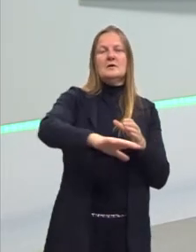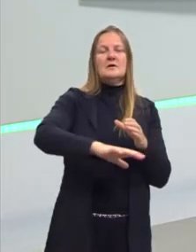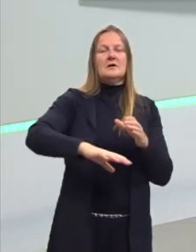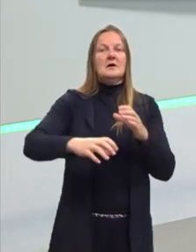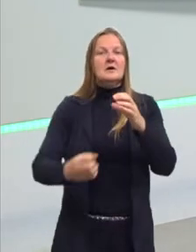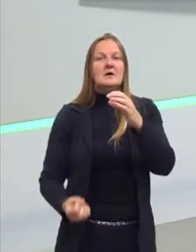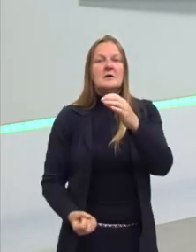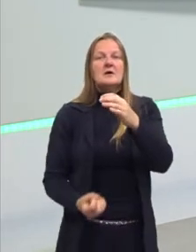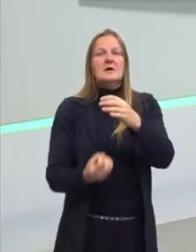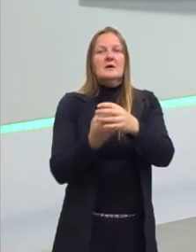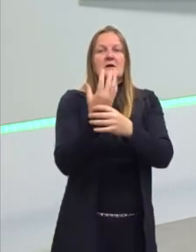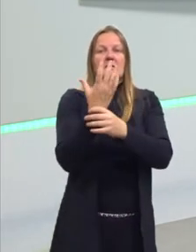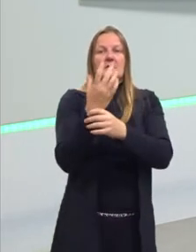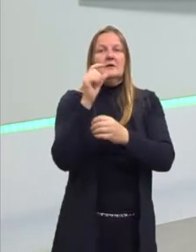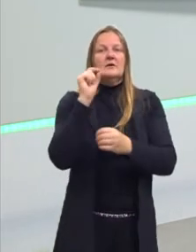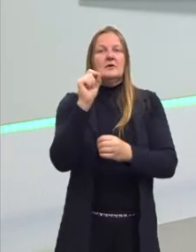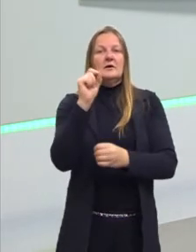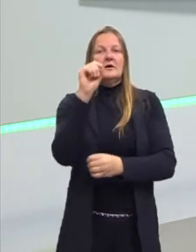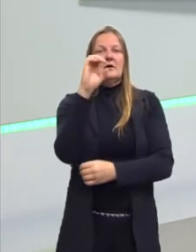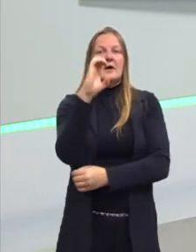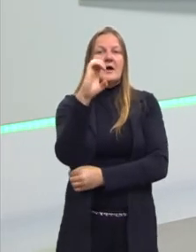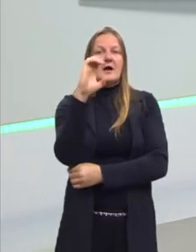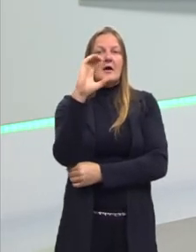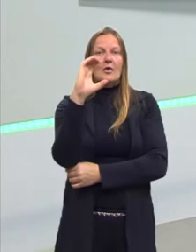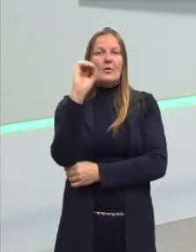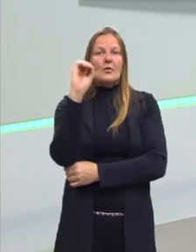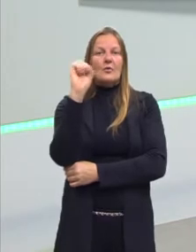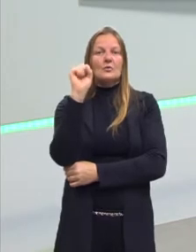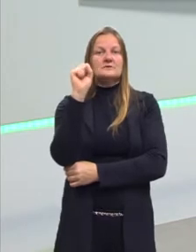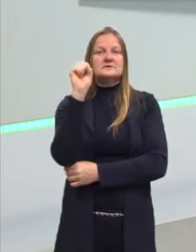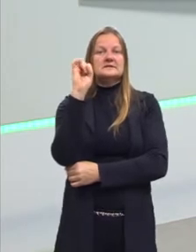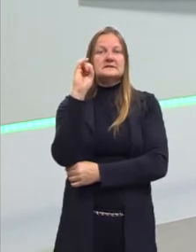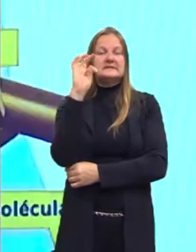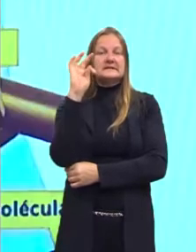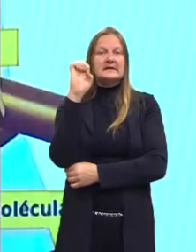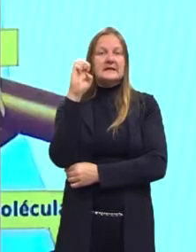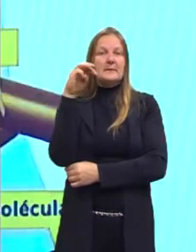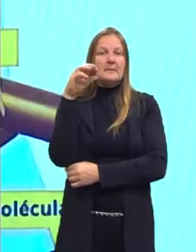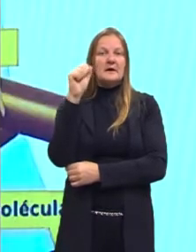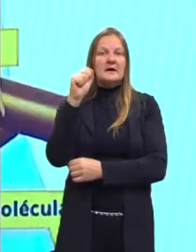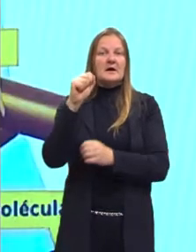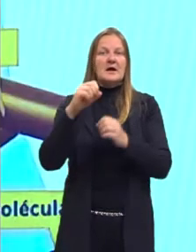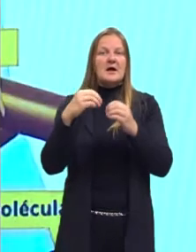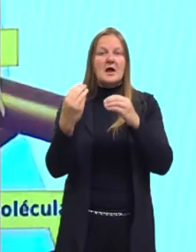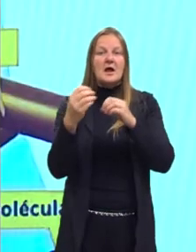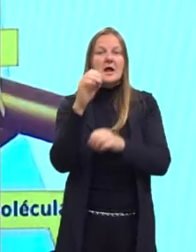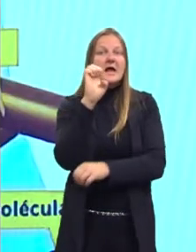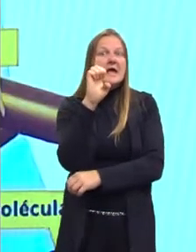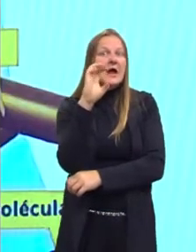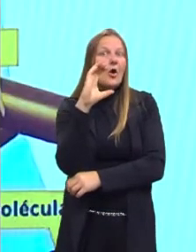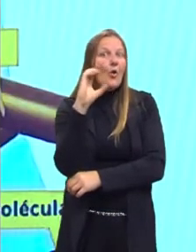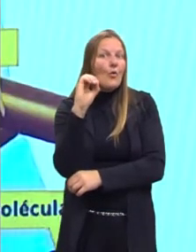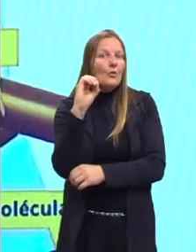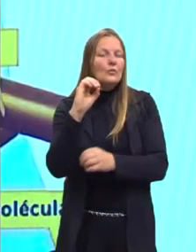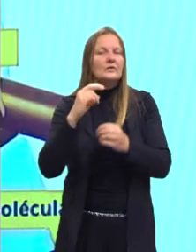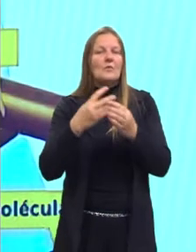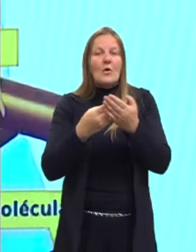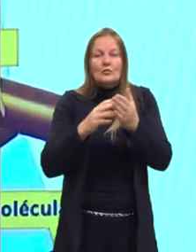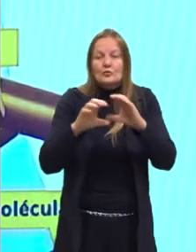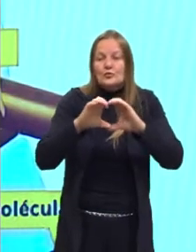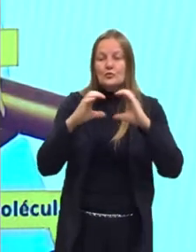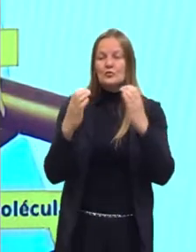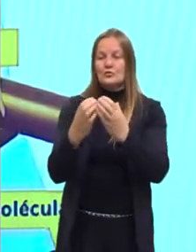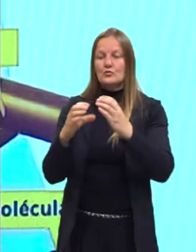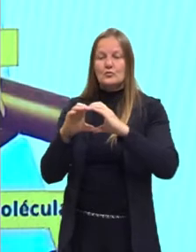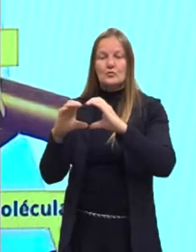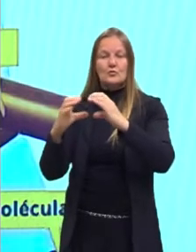então, é formado um ecossistema. Então, ecossistema, então, é a comunidade,